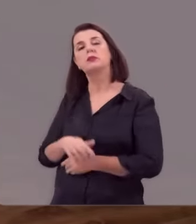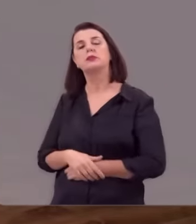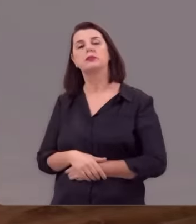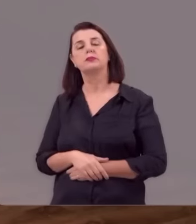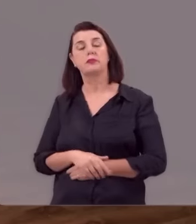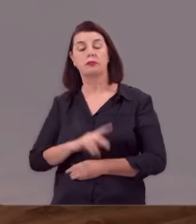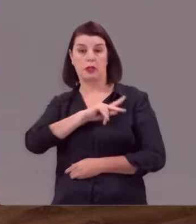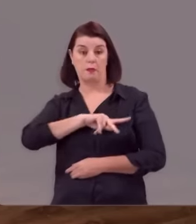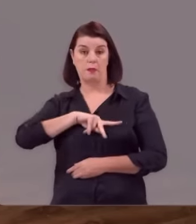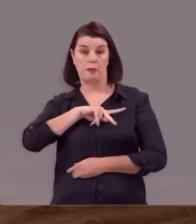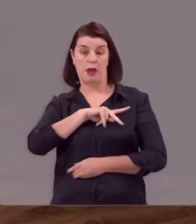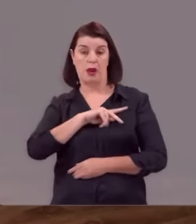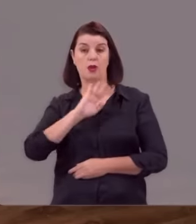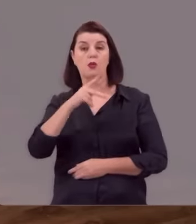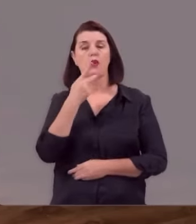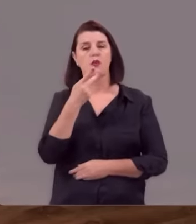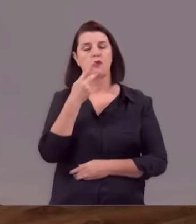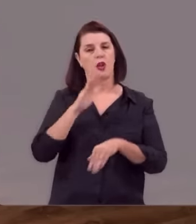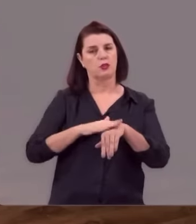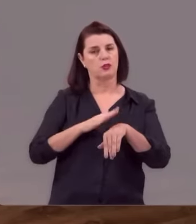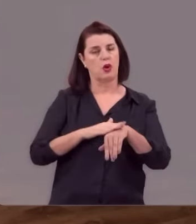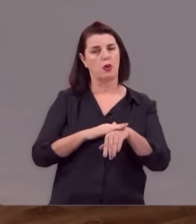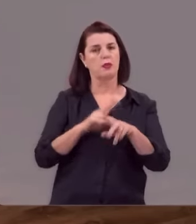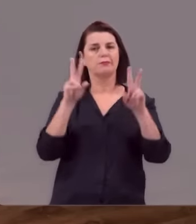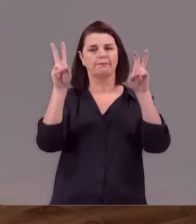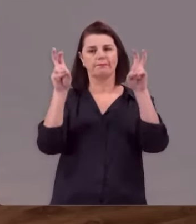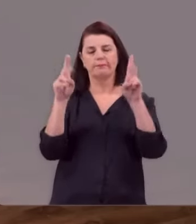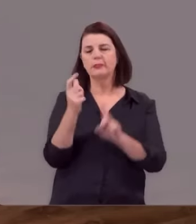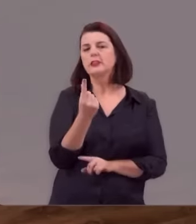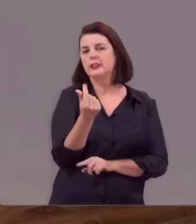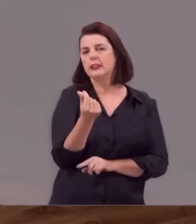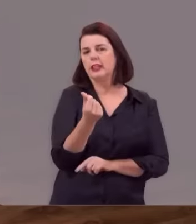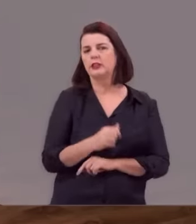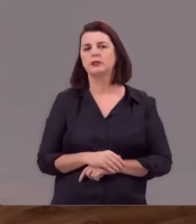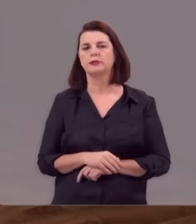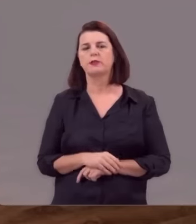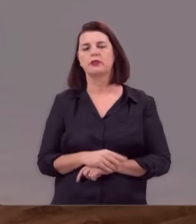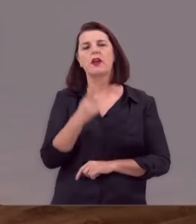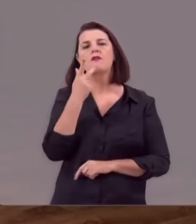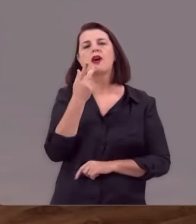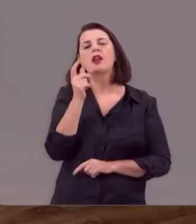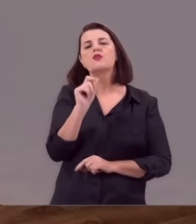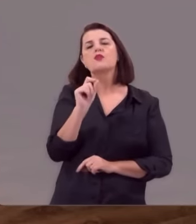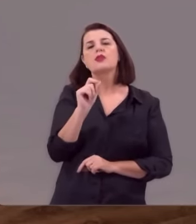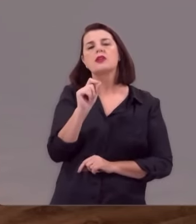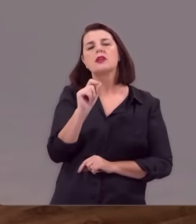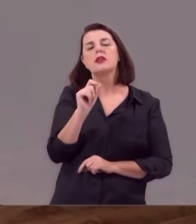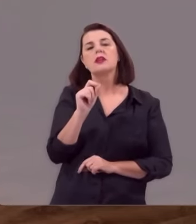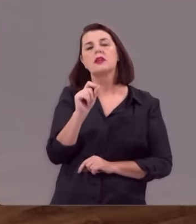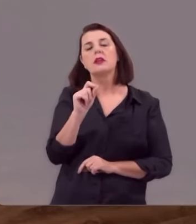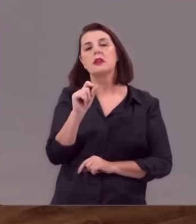O apóstolo Paulo, quando tratou desta matéria, vai dizer que o